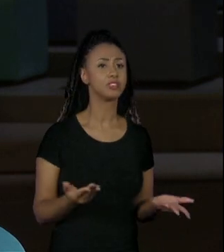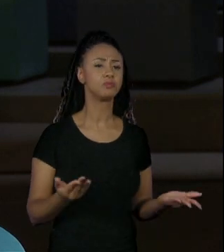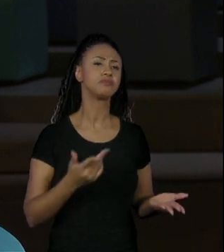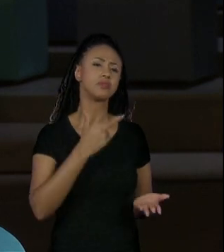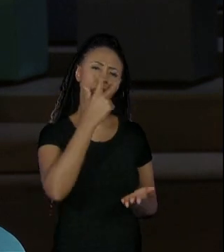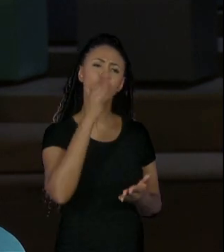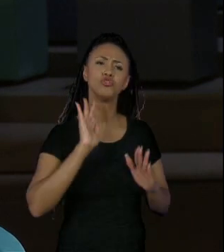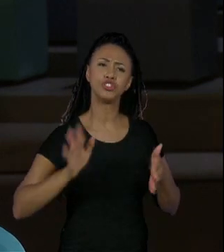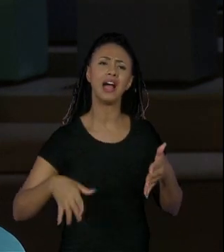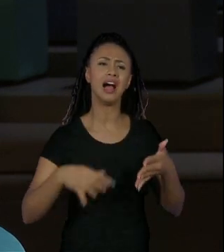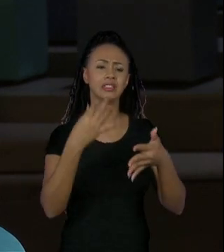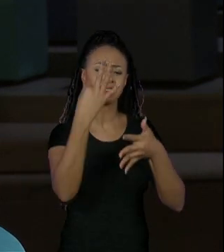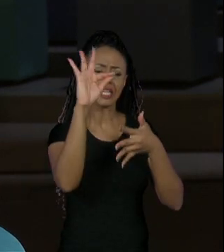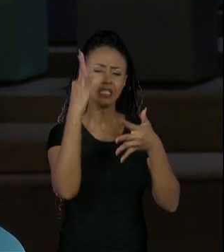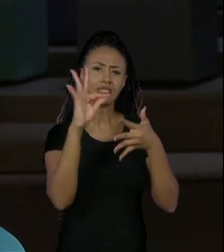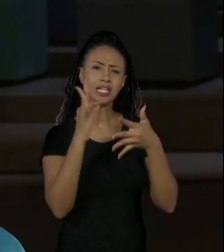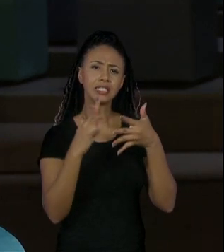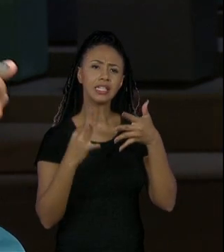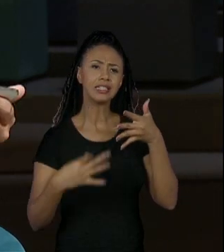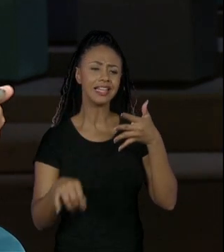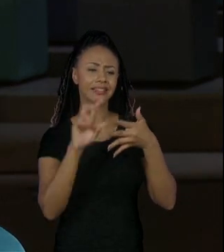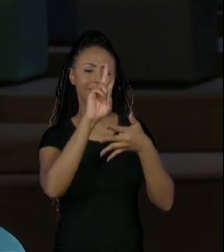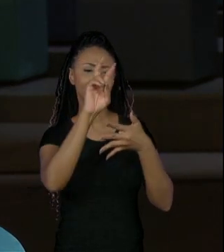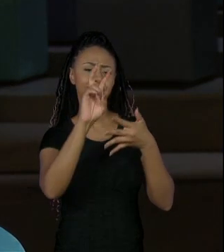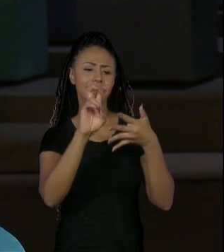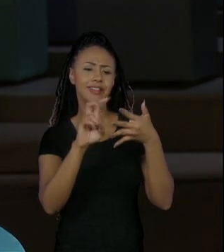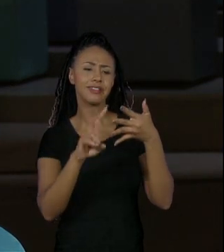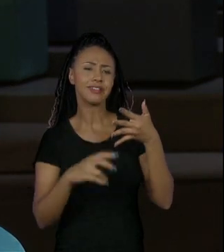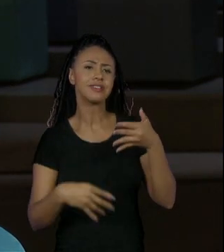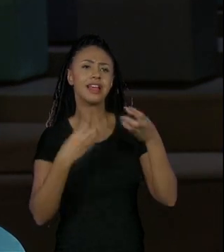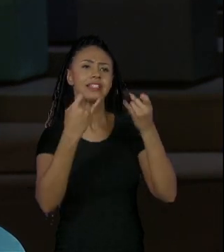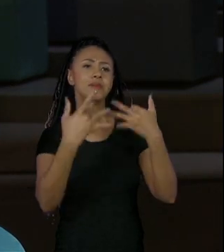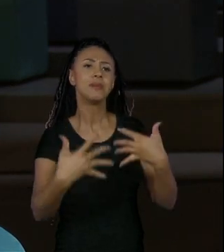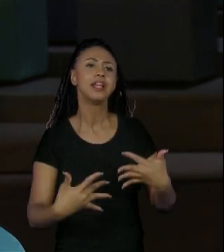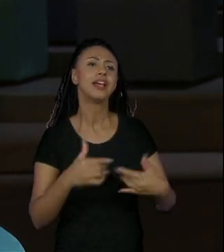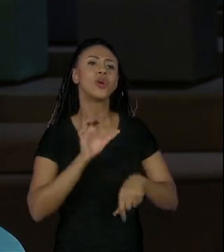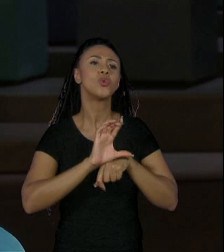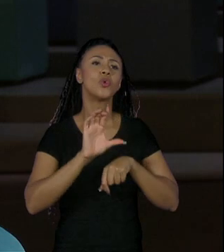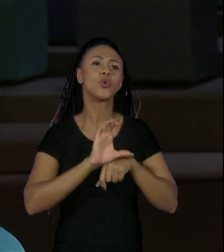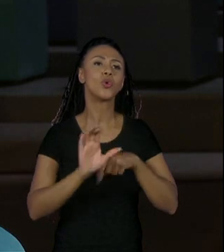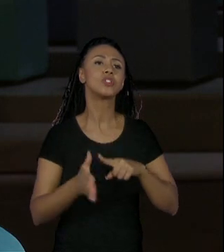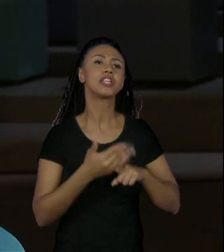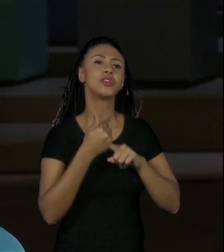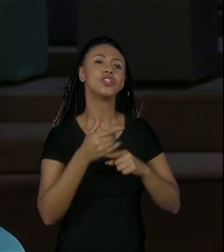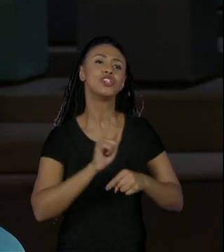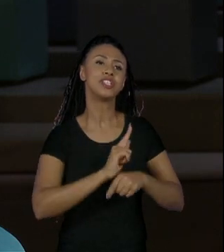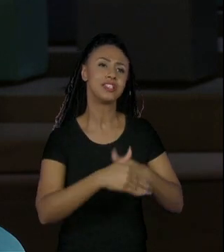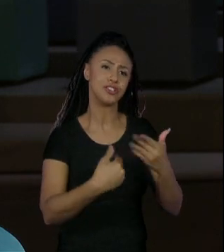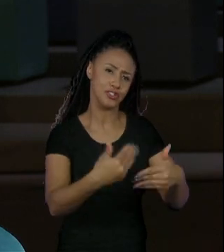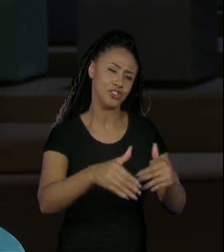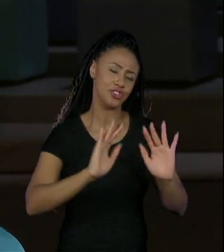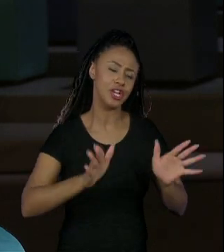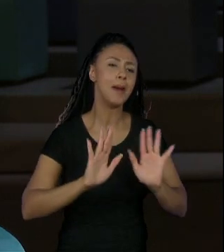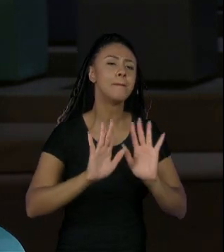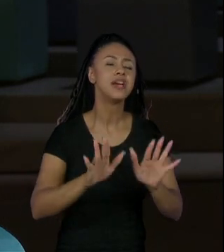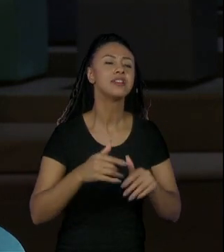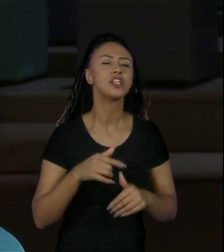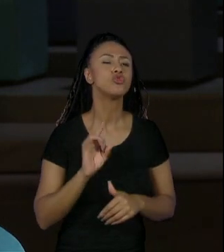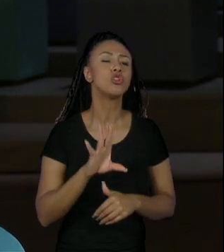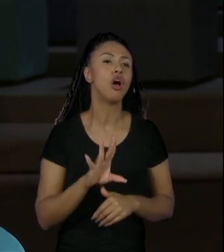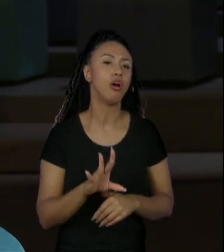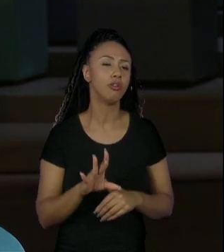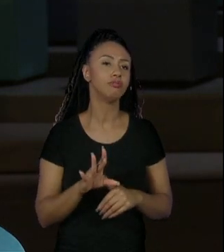elencou bastantes porquês fazer o curso de tecnologia em processos gerenciais. Mas eu queria só que a gente